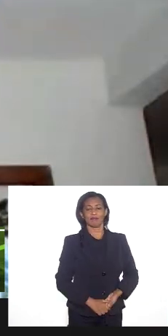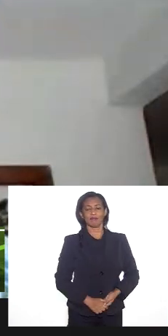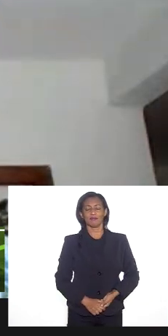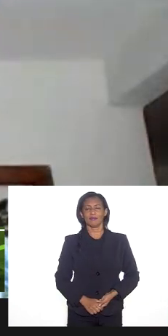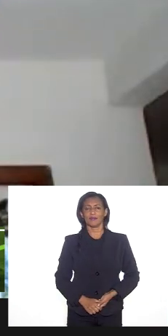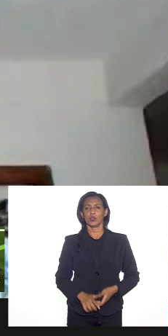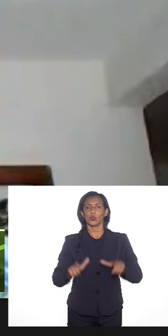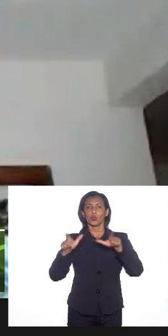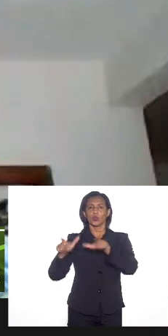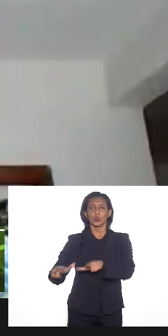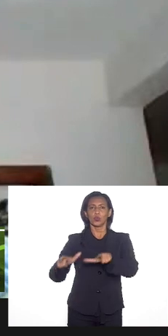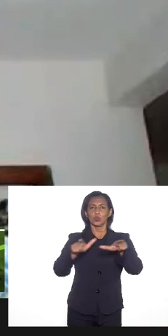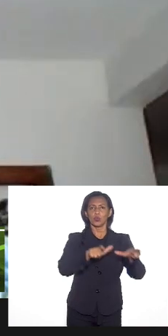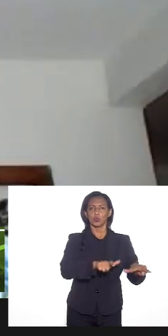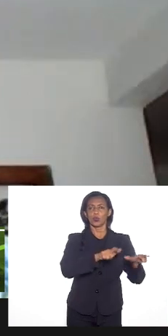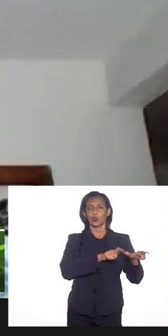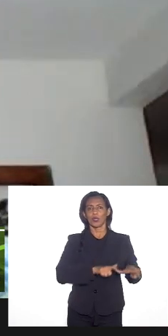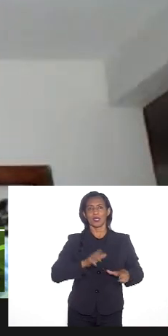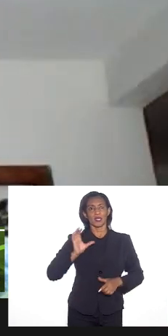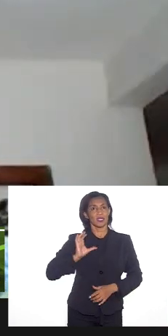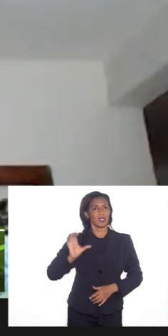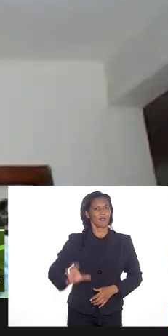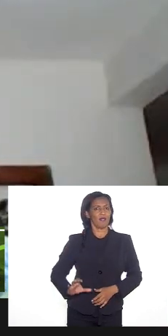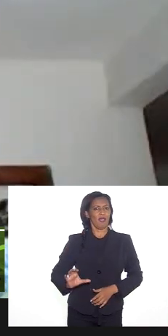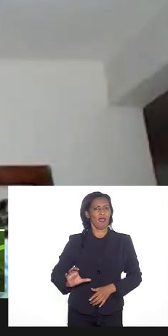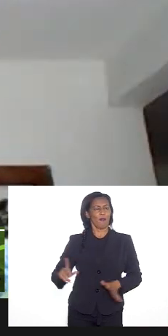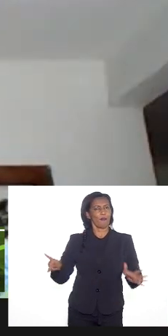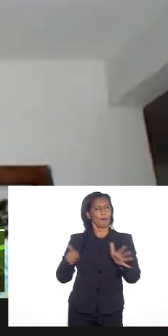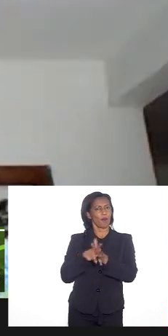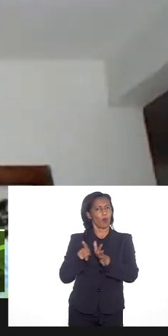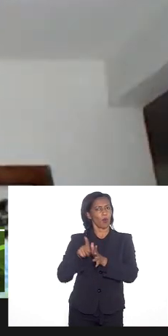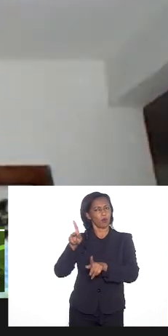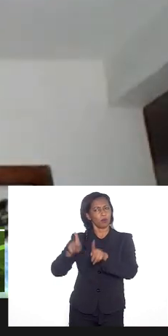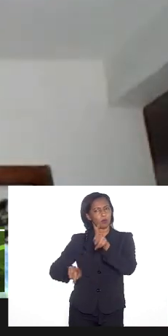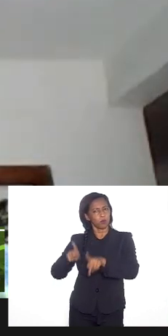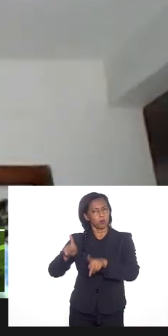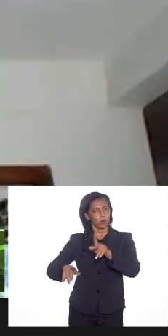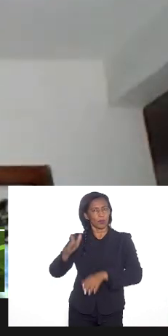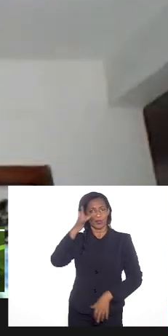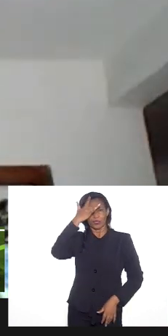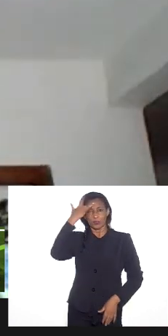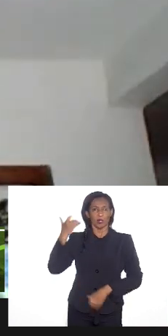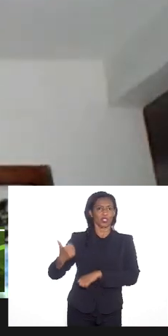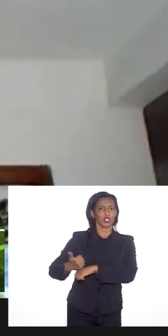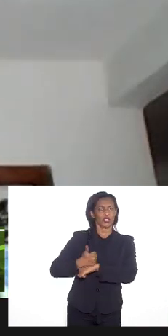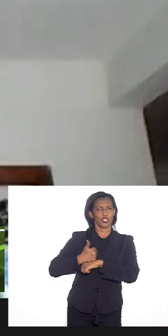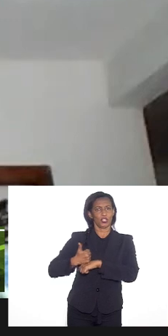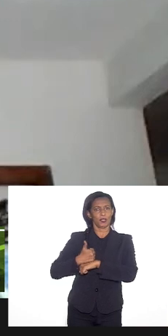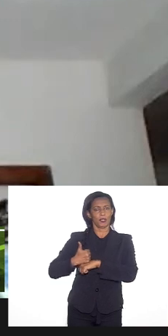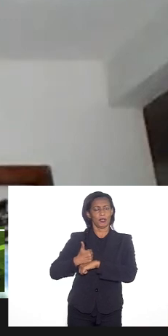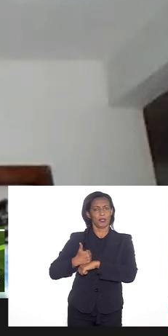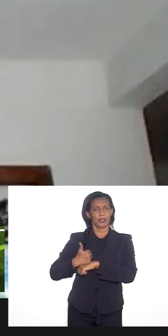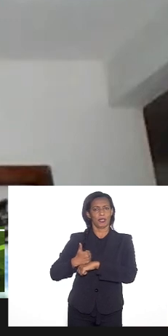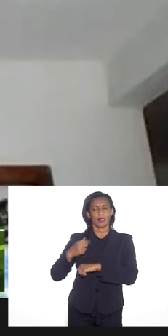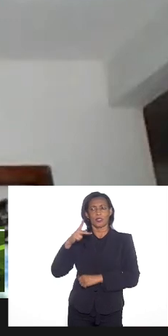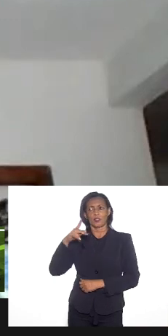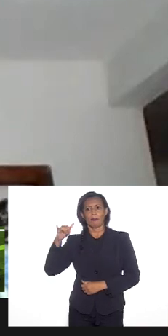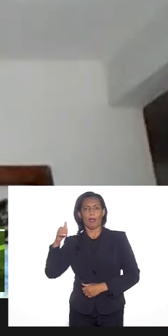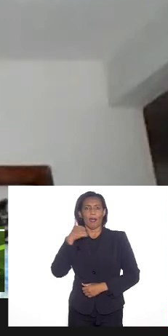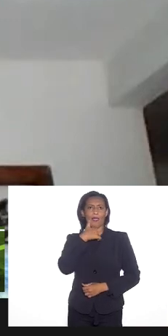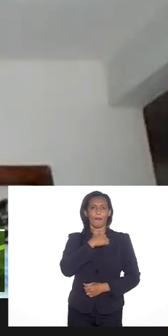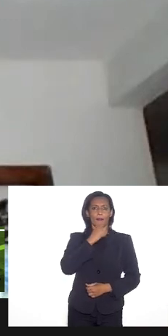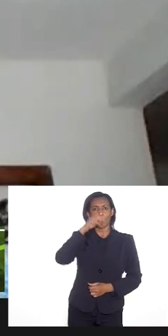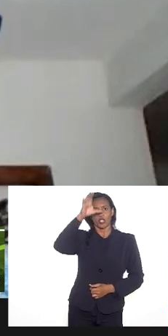espaços civilizatórios espaços de populações espaços de pessoas dignas de pais mães filhos filhas